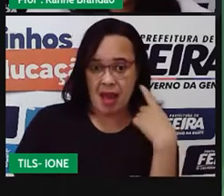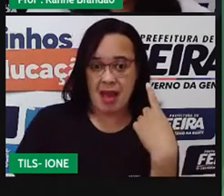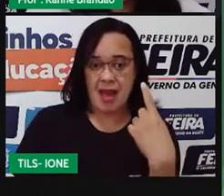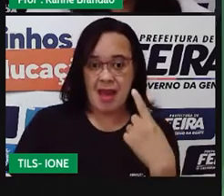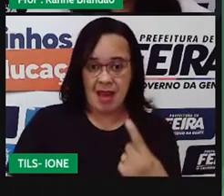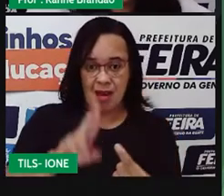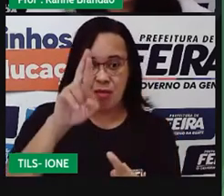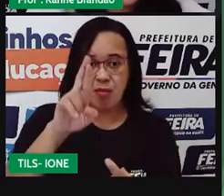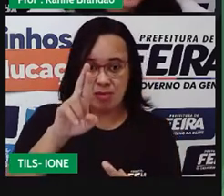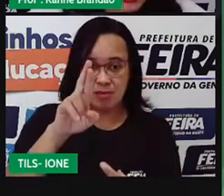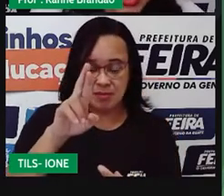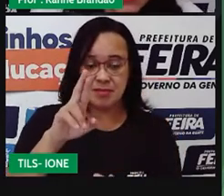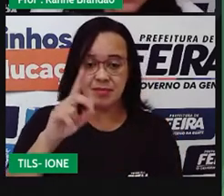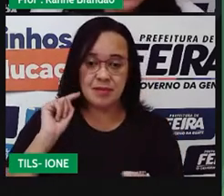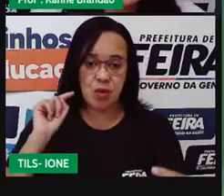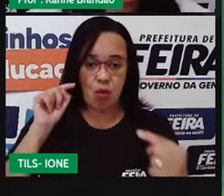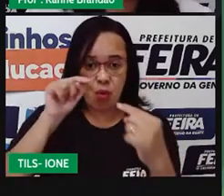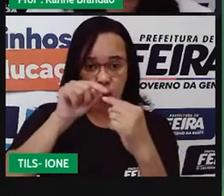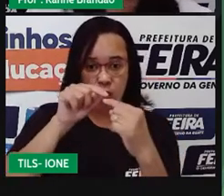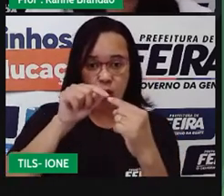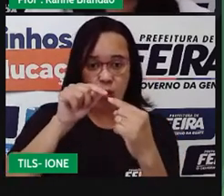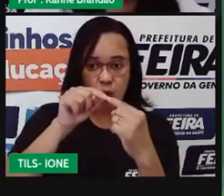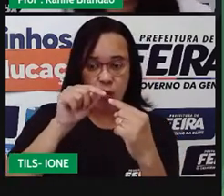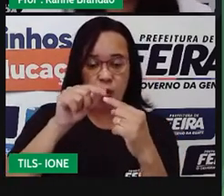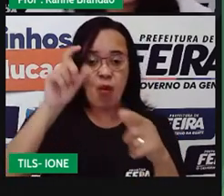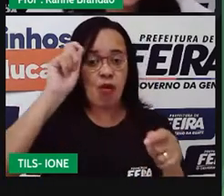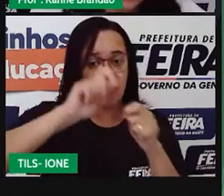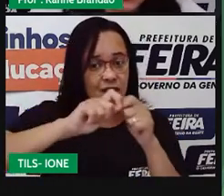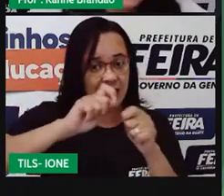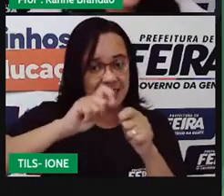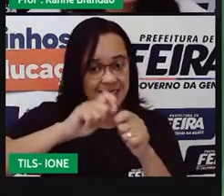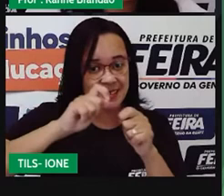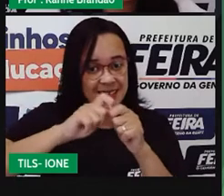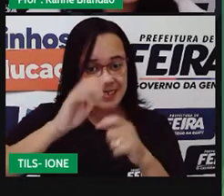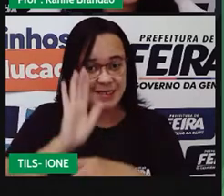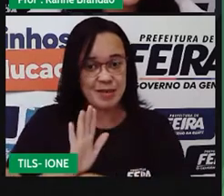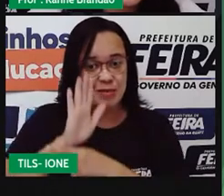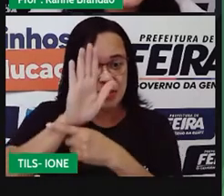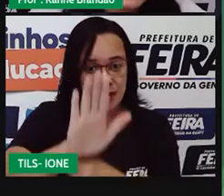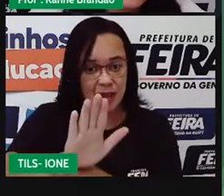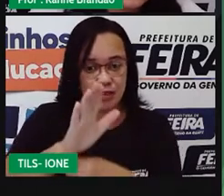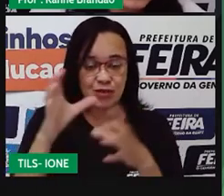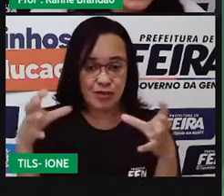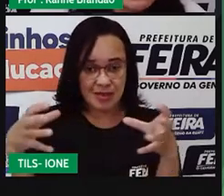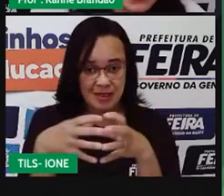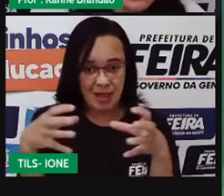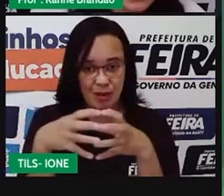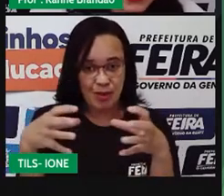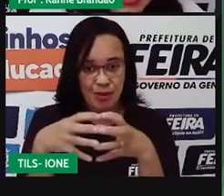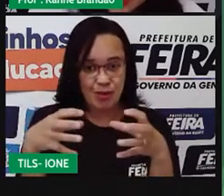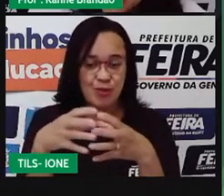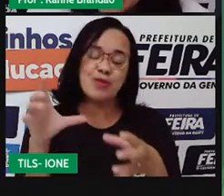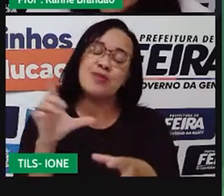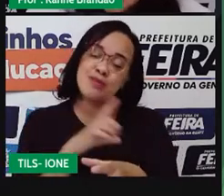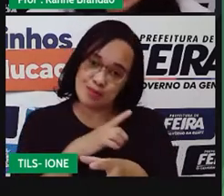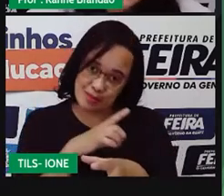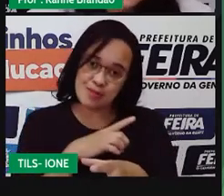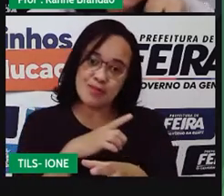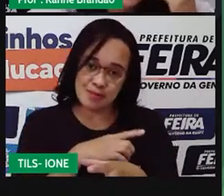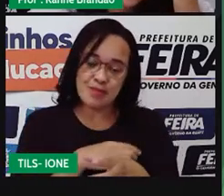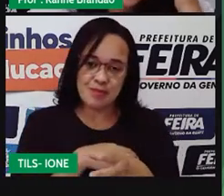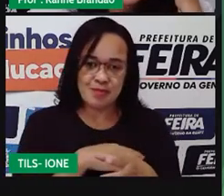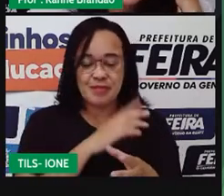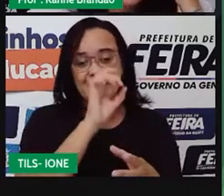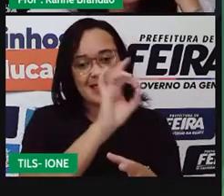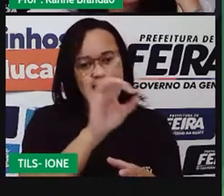Vai ter um objetivo a cumprir para um bem maior, né? Então, tem uma divisão de trabalho, certo? E aí,